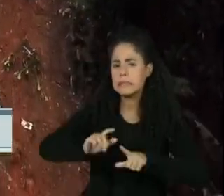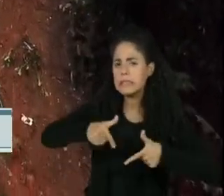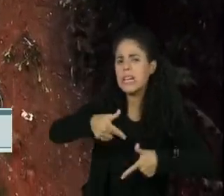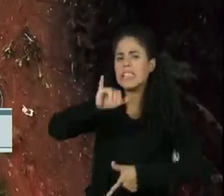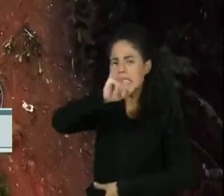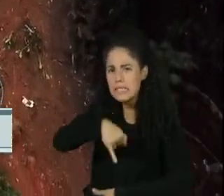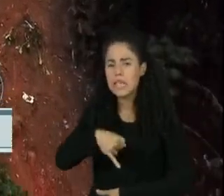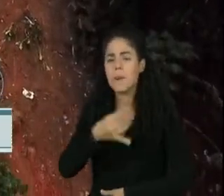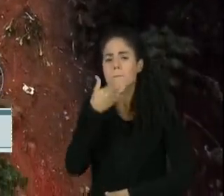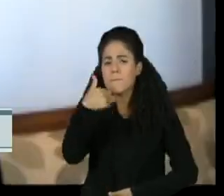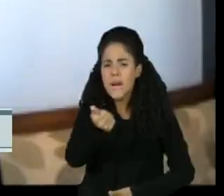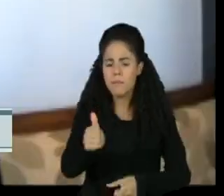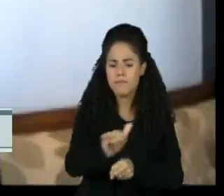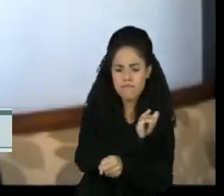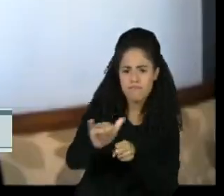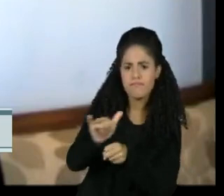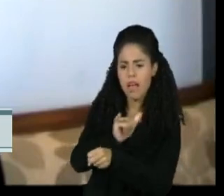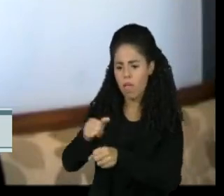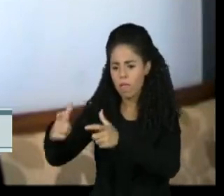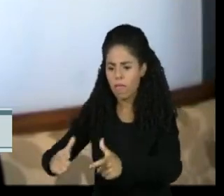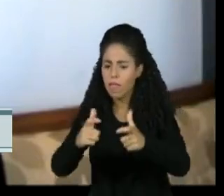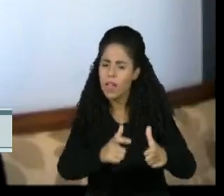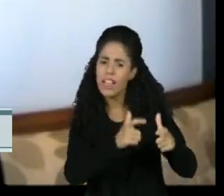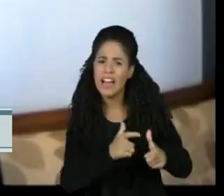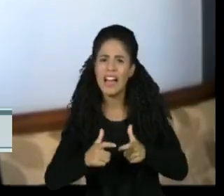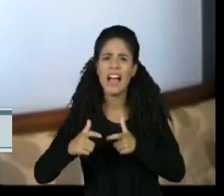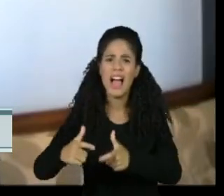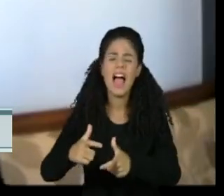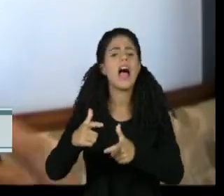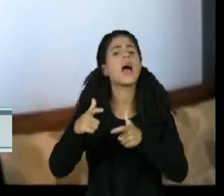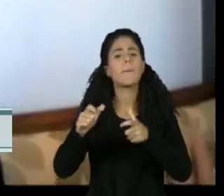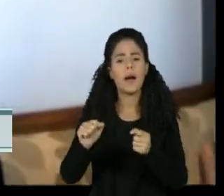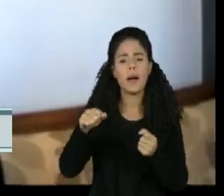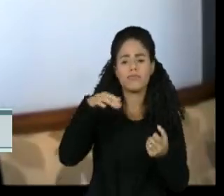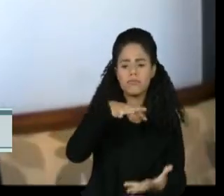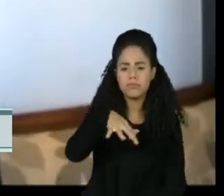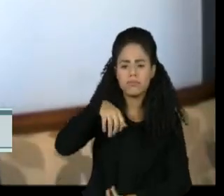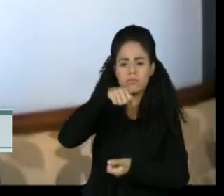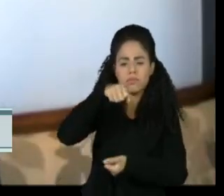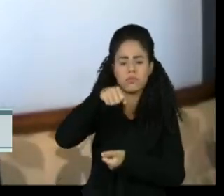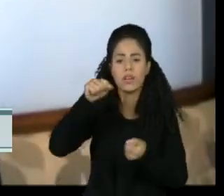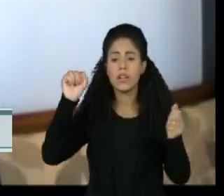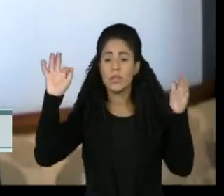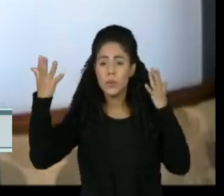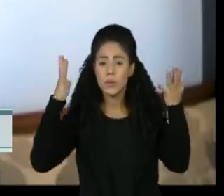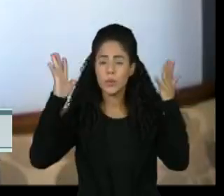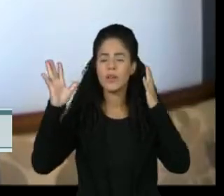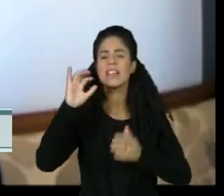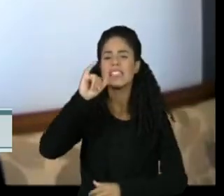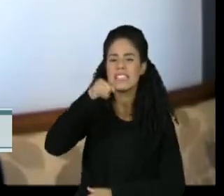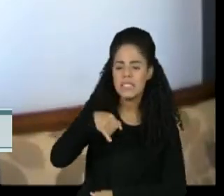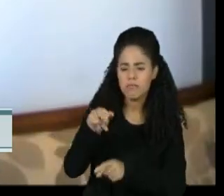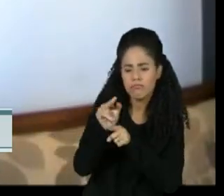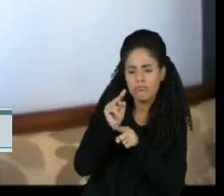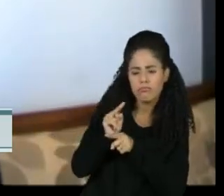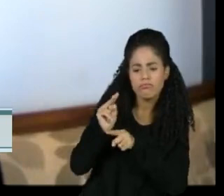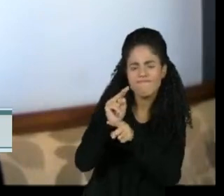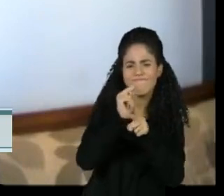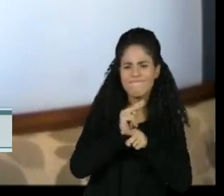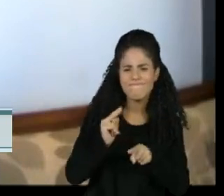que amenizem seus efeitos. Essas ações baseadas em ecossistema, como eu disse, sobretudo essa questão de proteção,